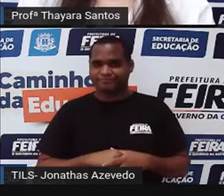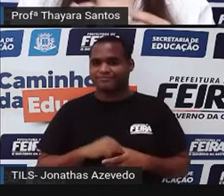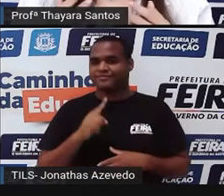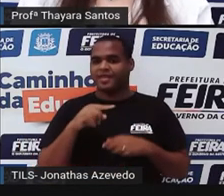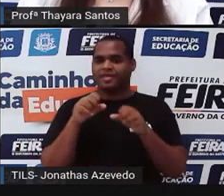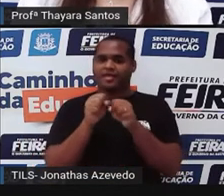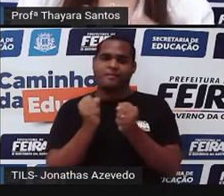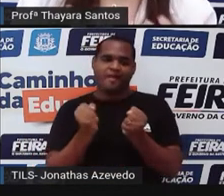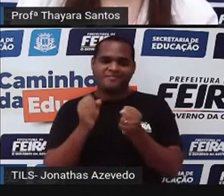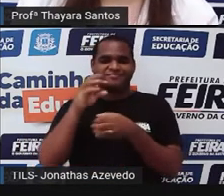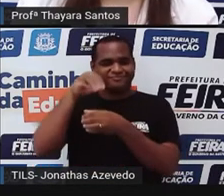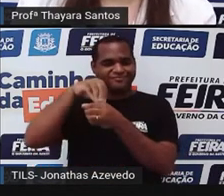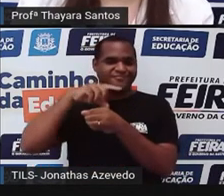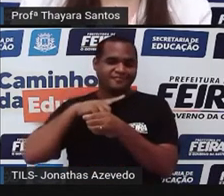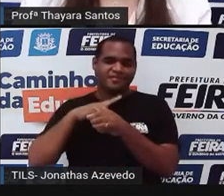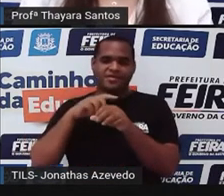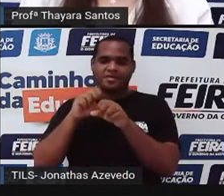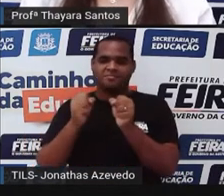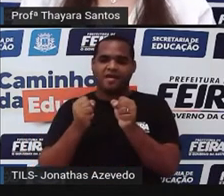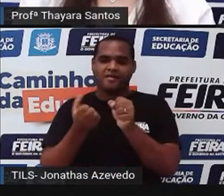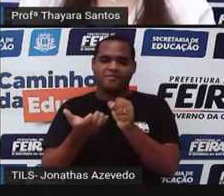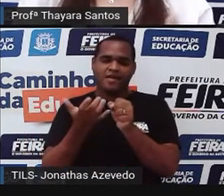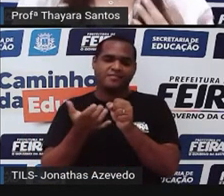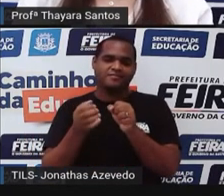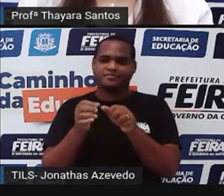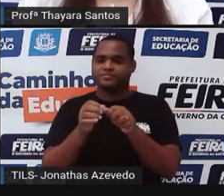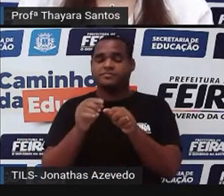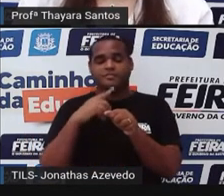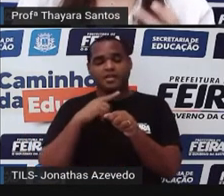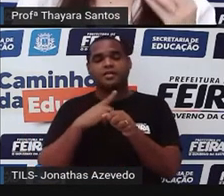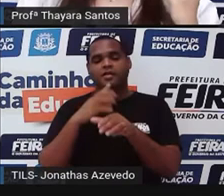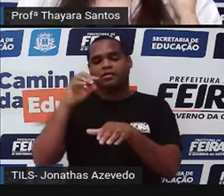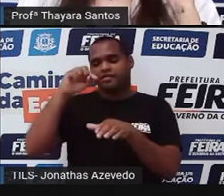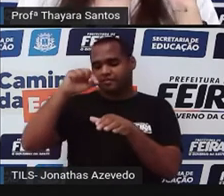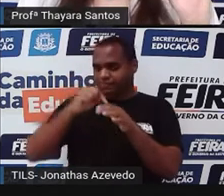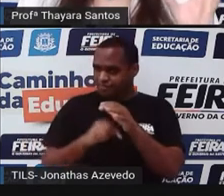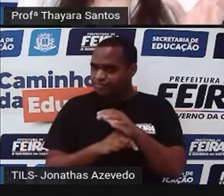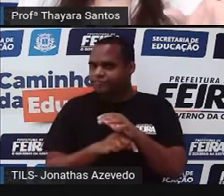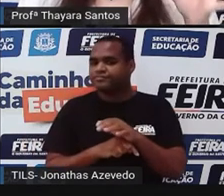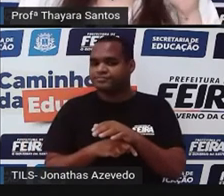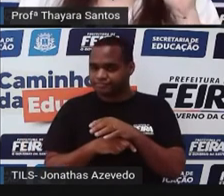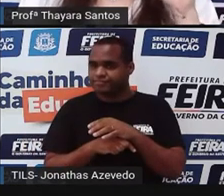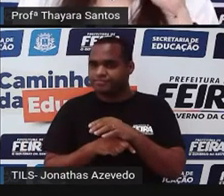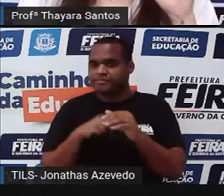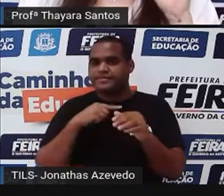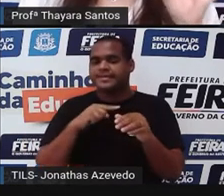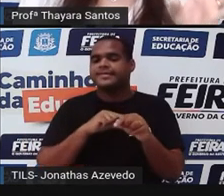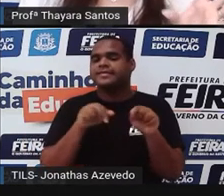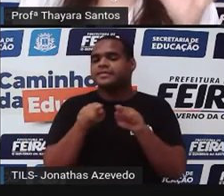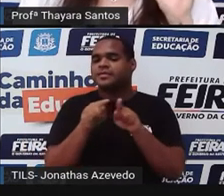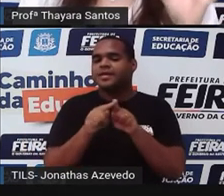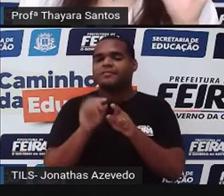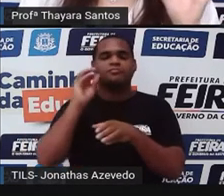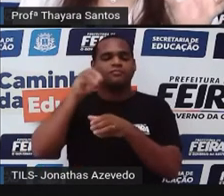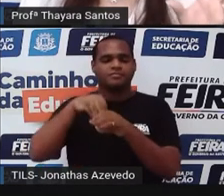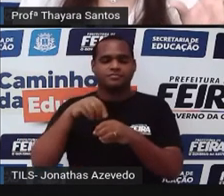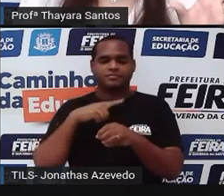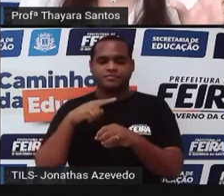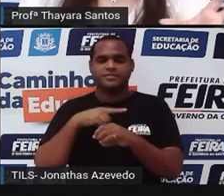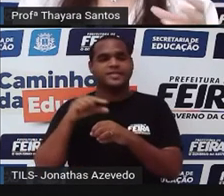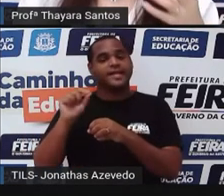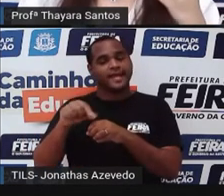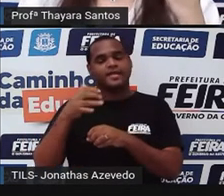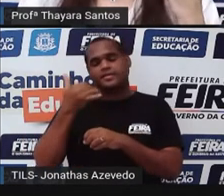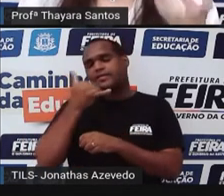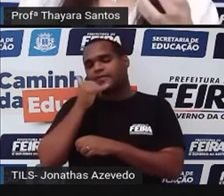Mas, além disso, ele vai afundar. Por quê? Porque a densidade do material que forma o celular